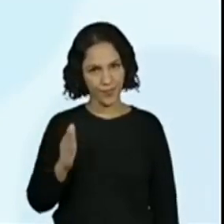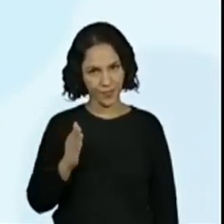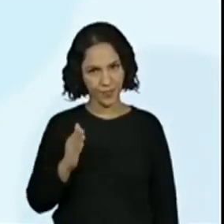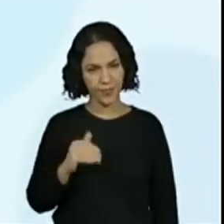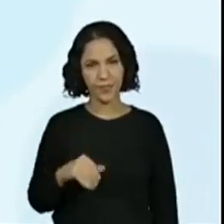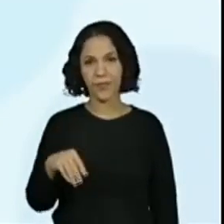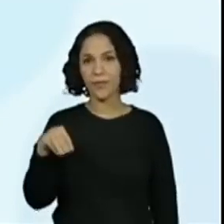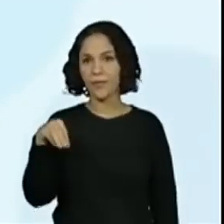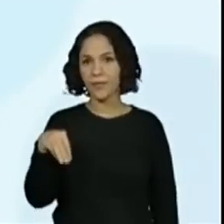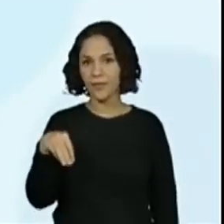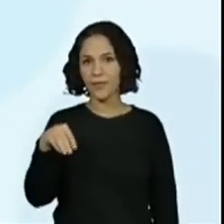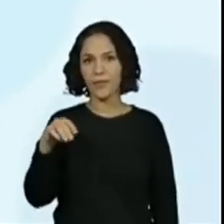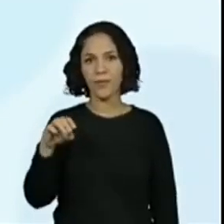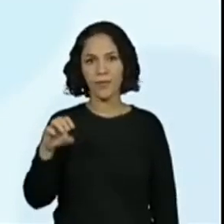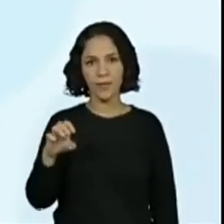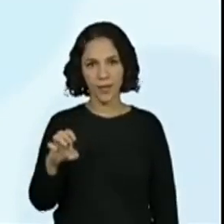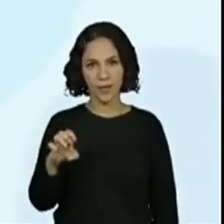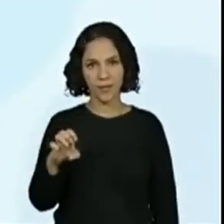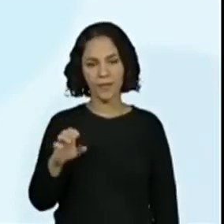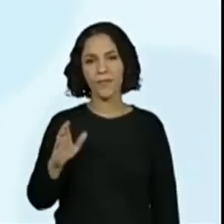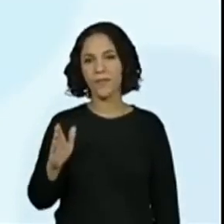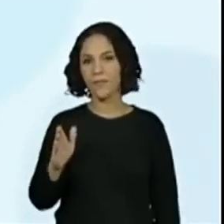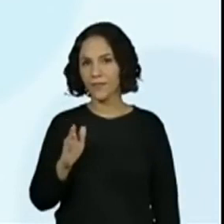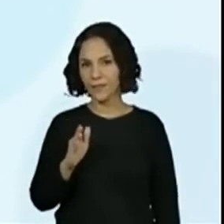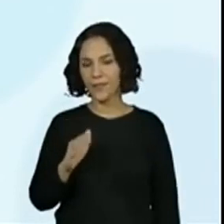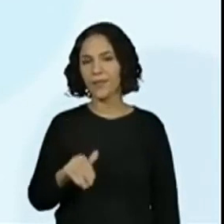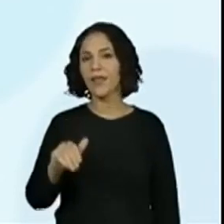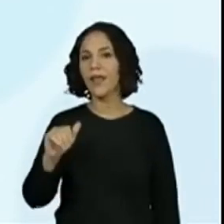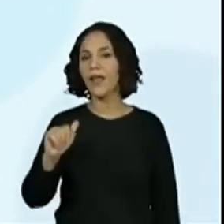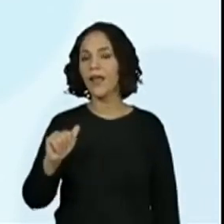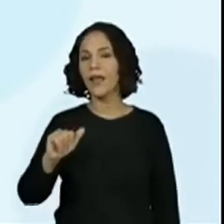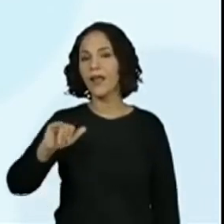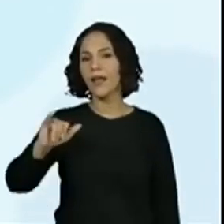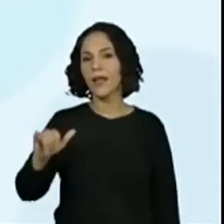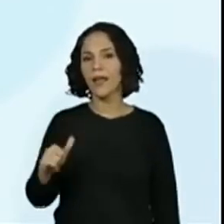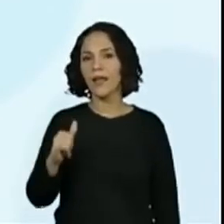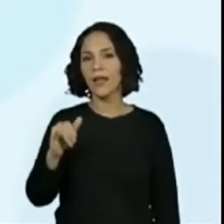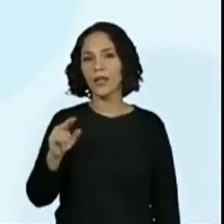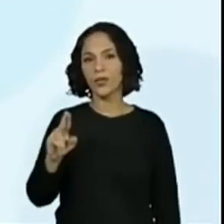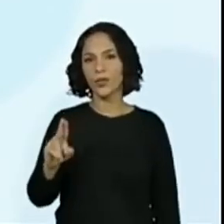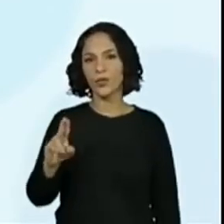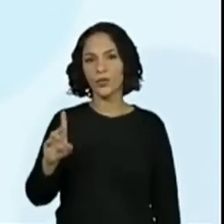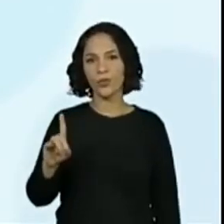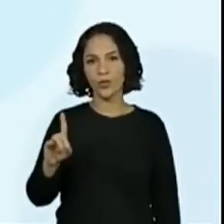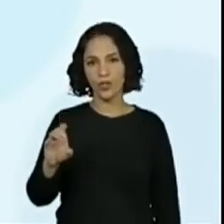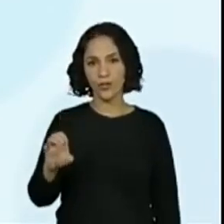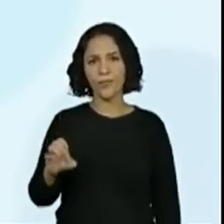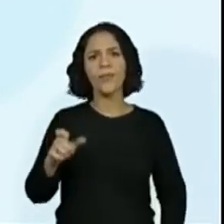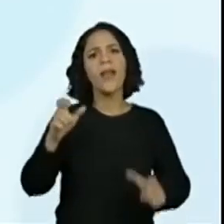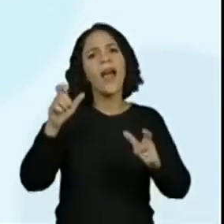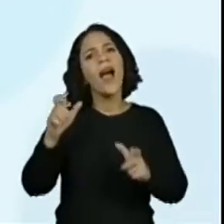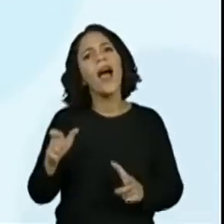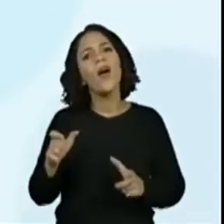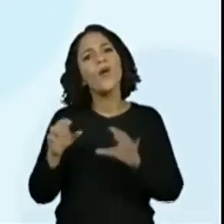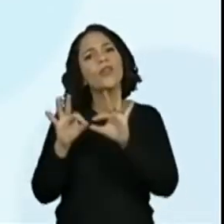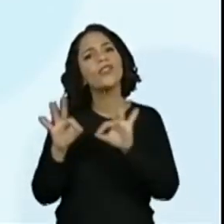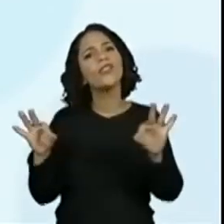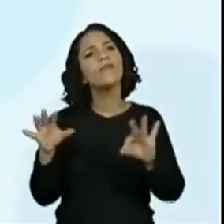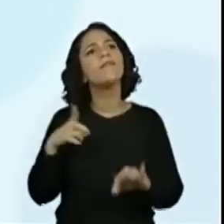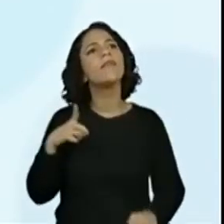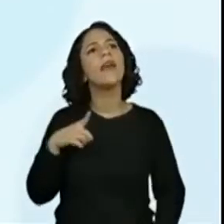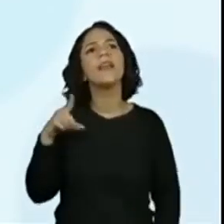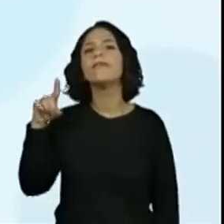versos da nossa quadrinha. Qual dessas palitinhas coloridas representa o primeiro?